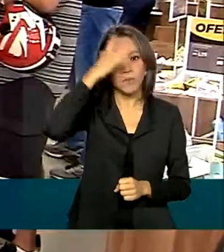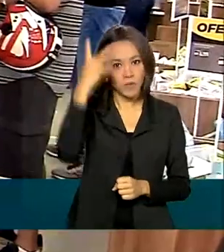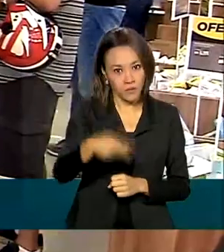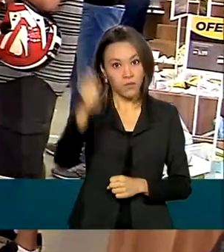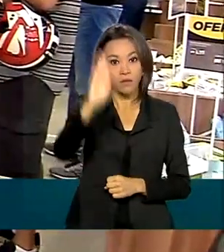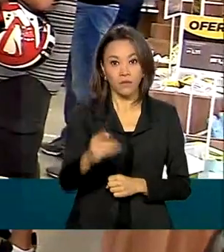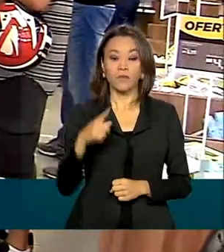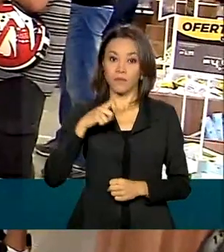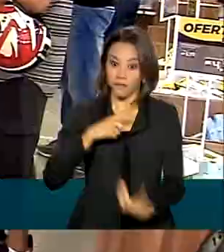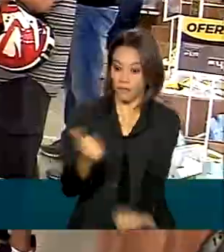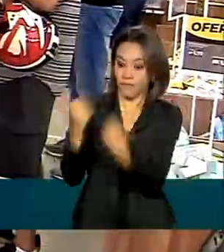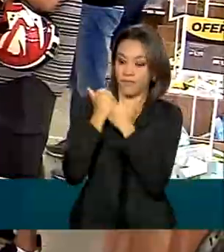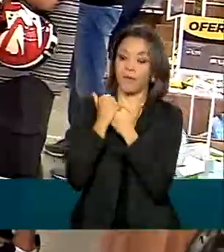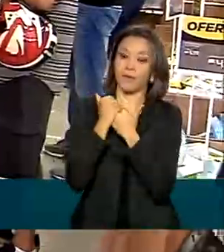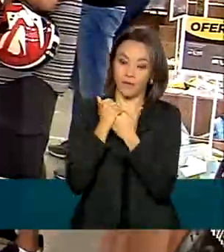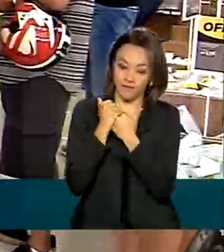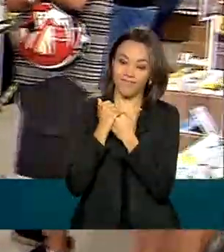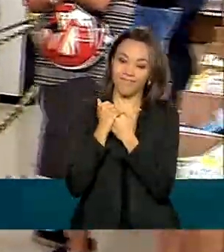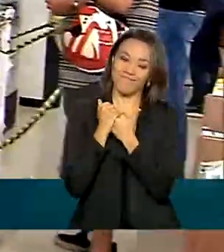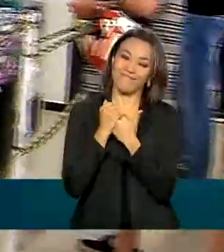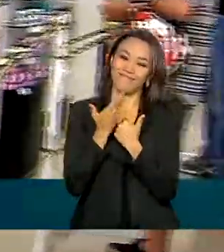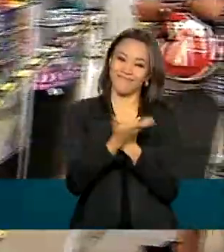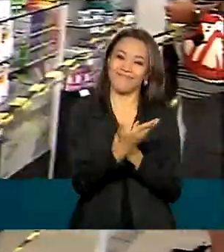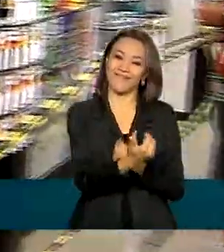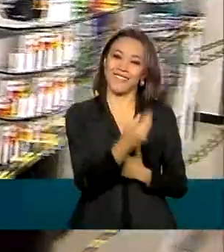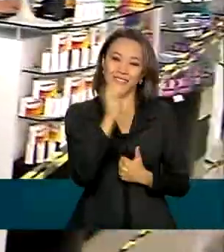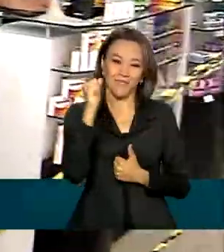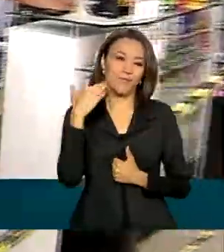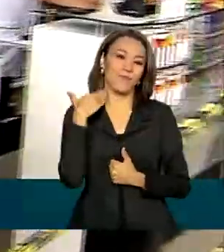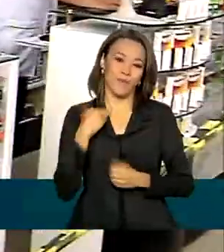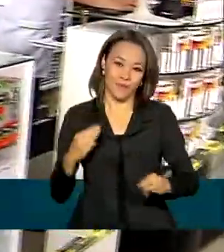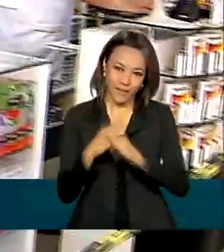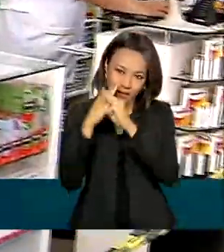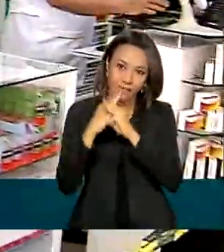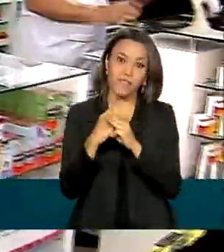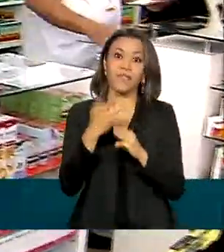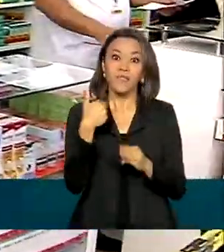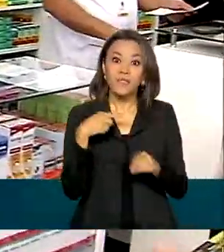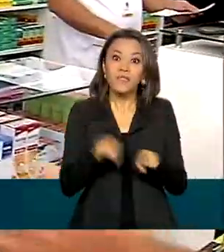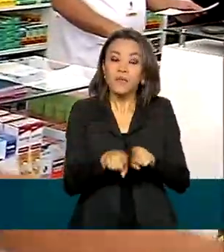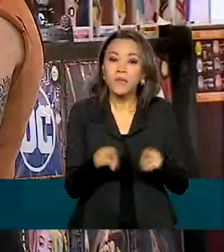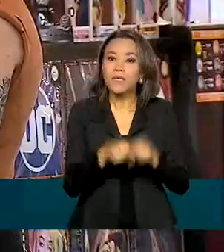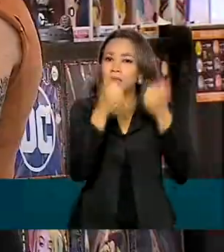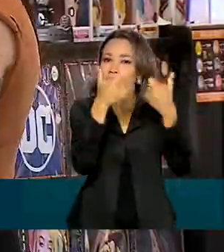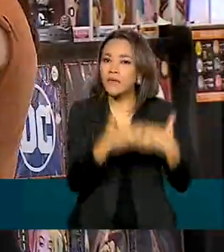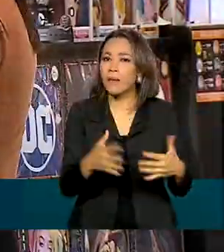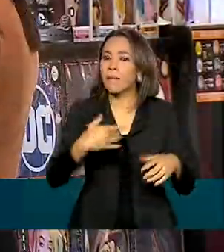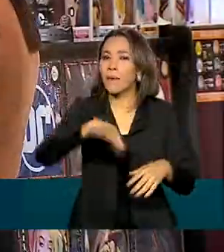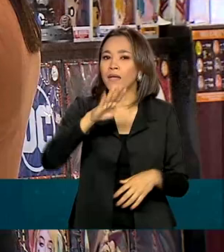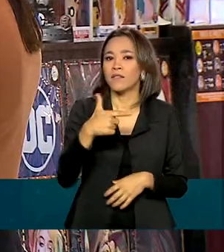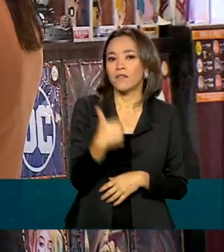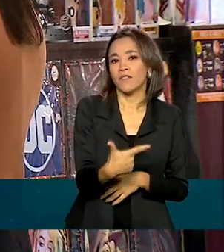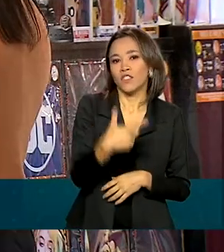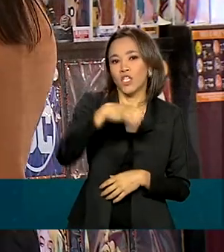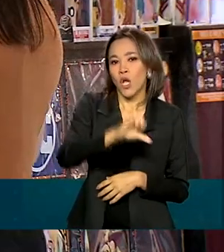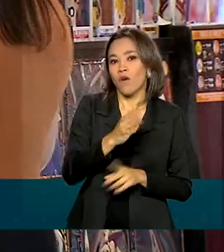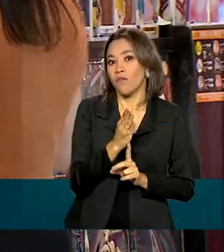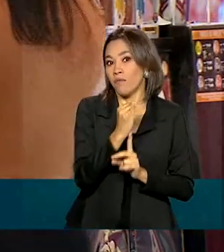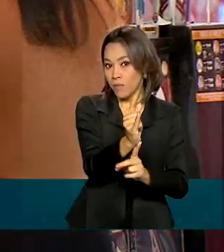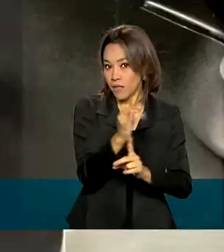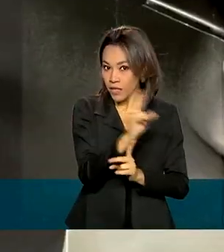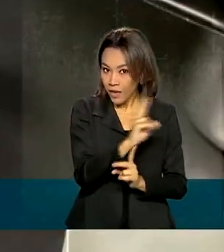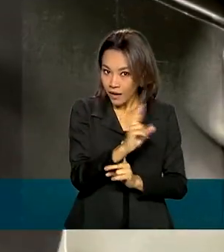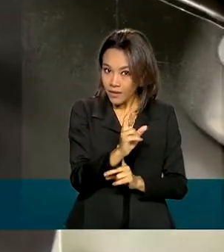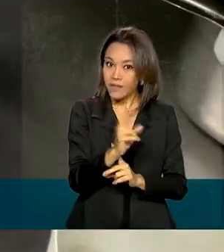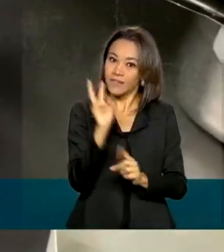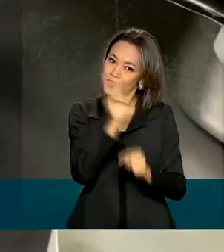recebem algum tipo de benefício pela Caixa Econômica Federal. Isso sem contar nos mais R 29 bilhões liberados